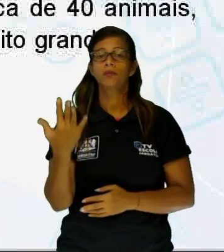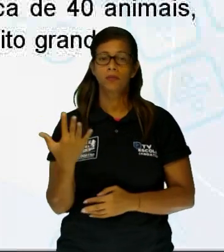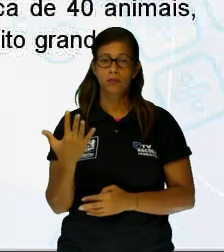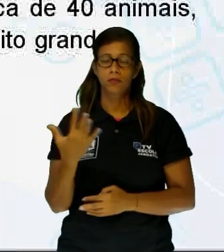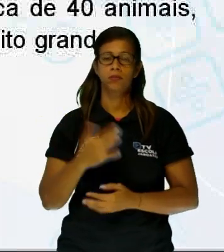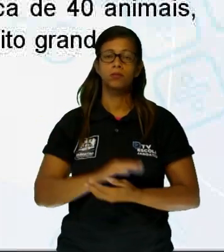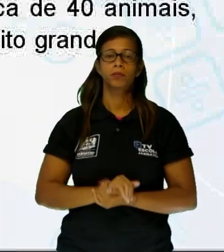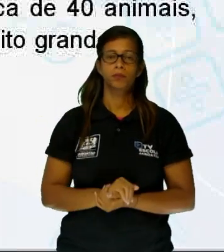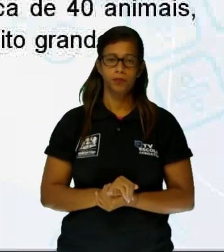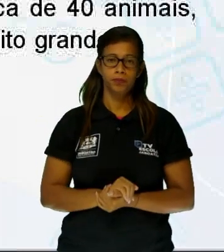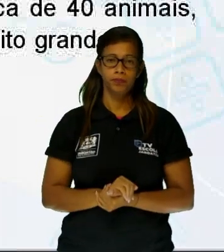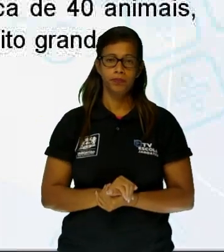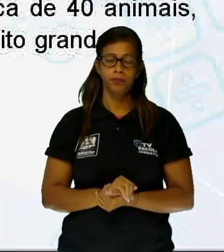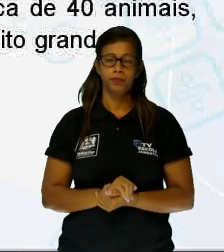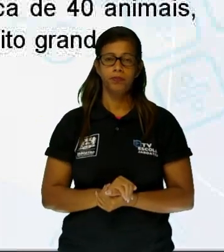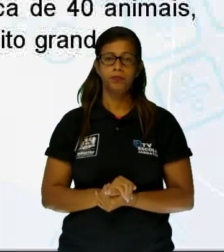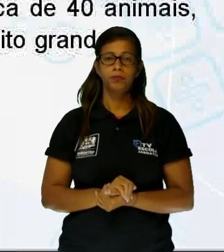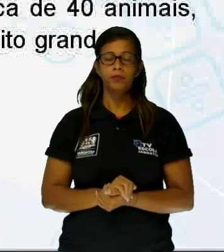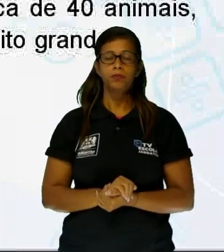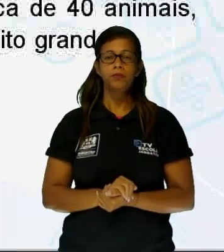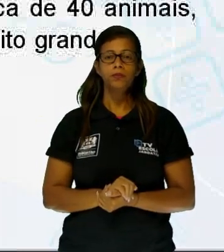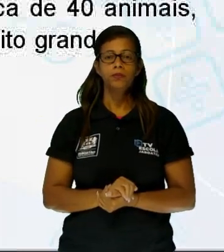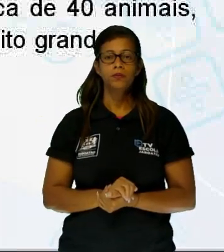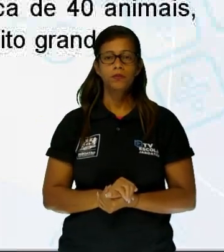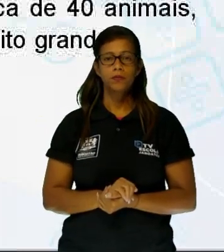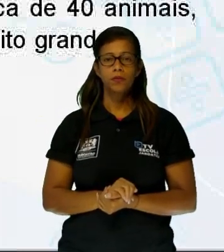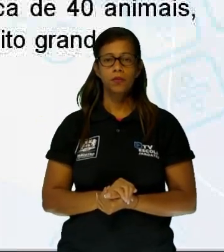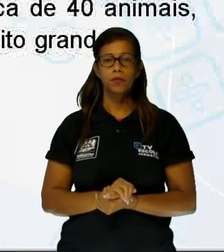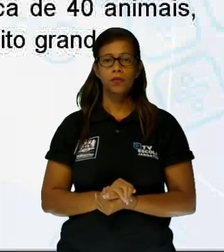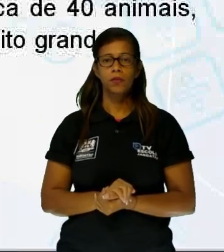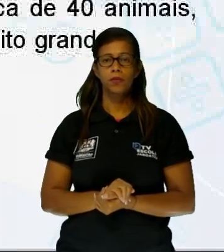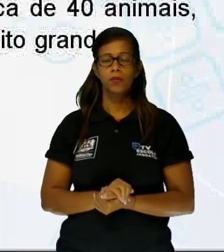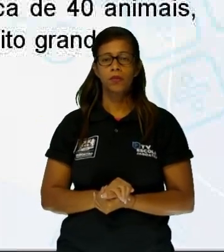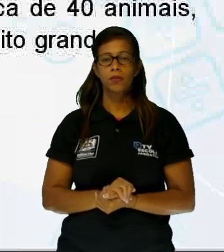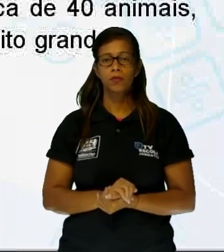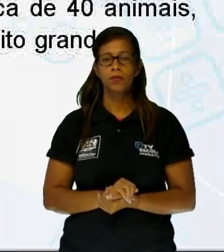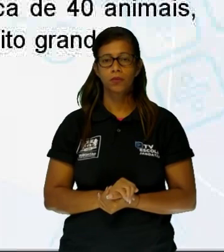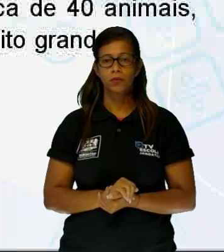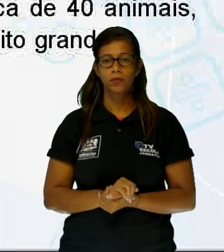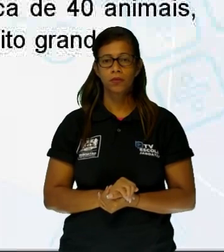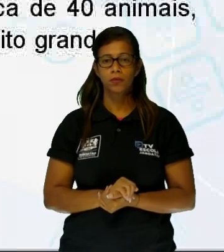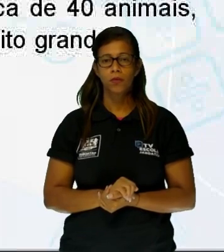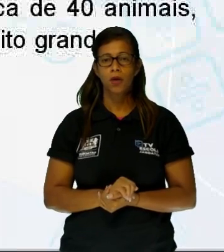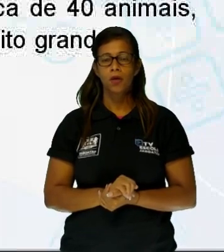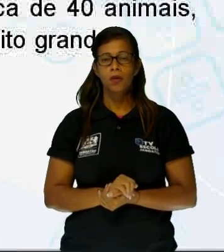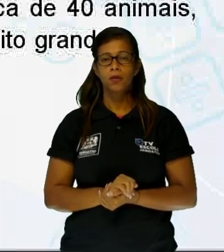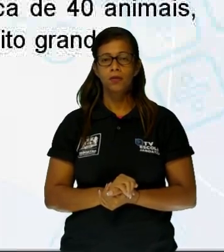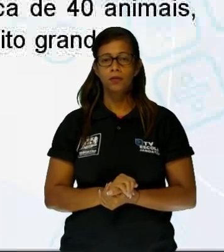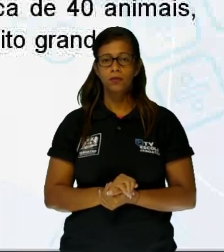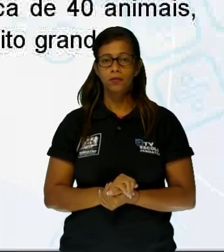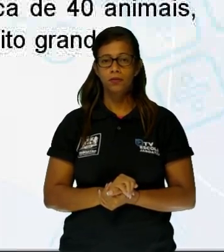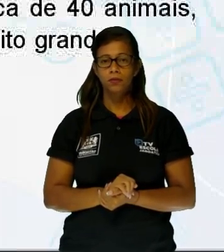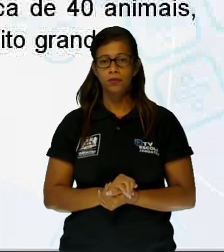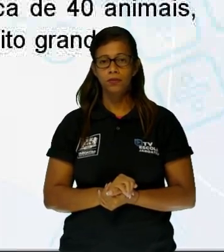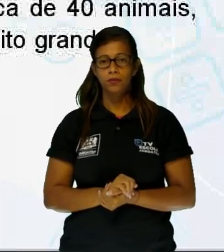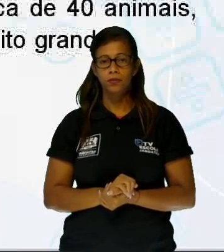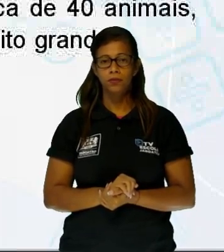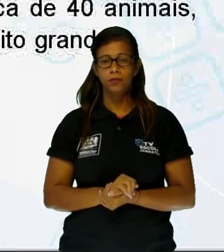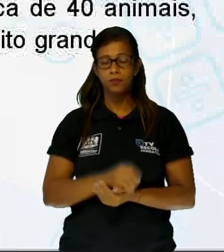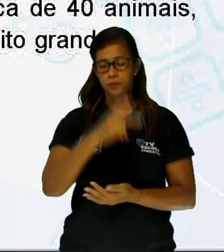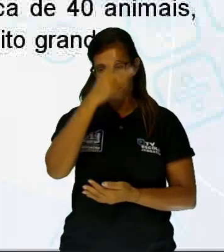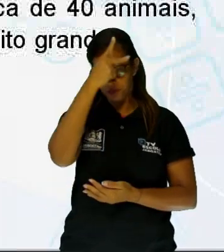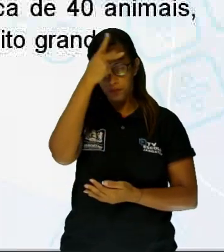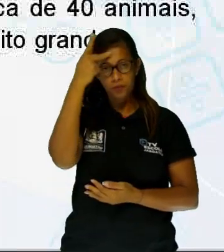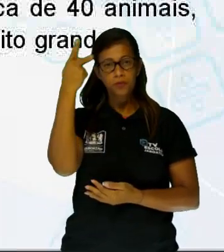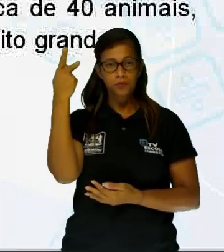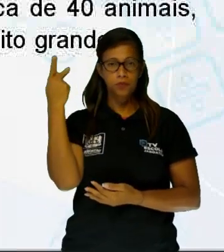No Rio de Janeiro, de acordo com Nini Bandeira, assessora da Diretoria de Saúde da Sociedade União